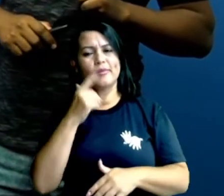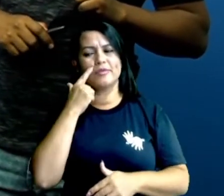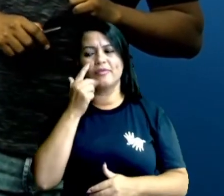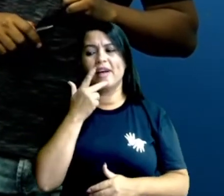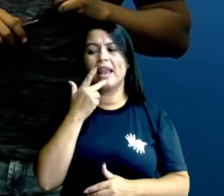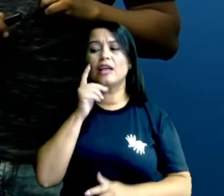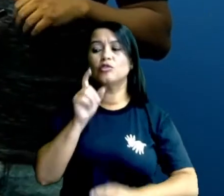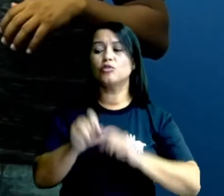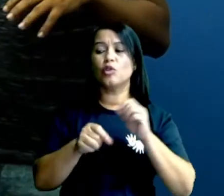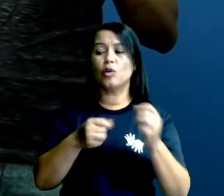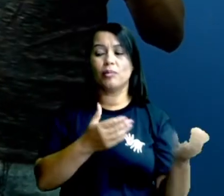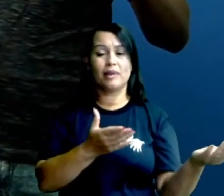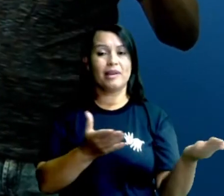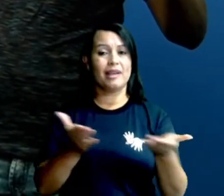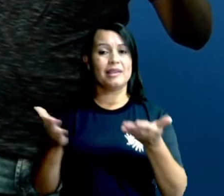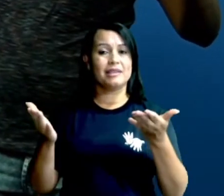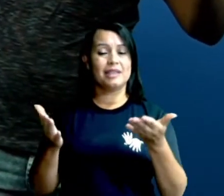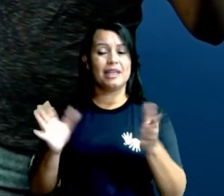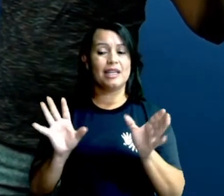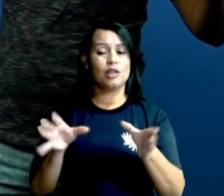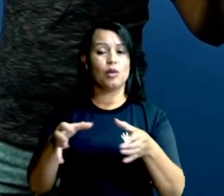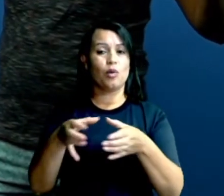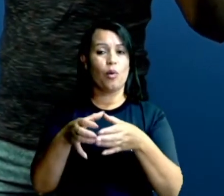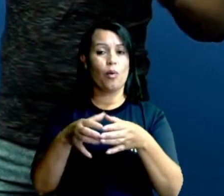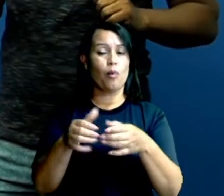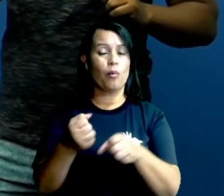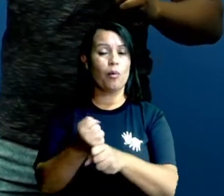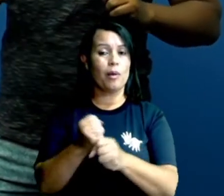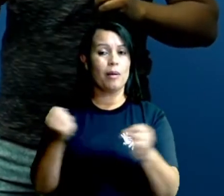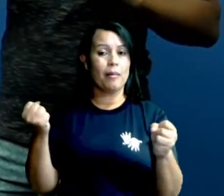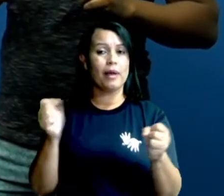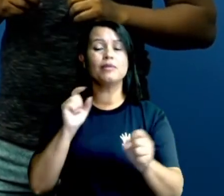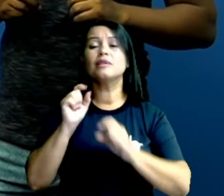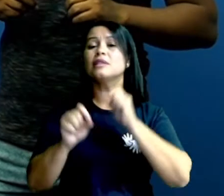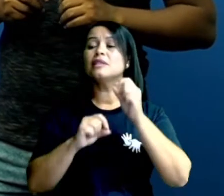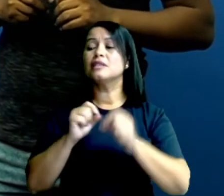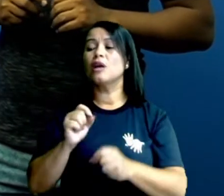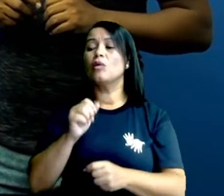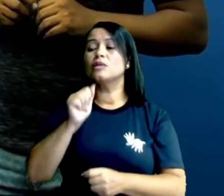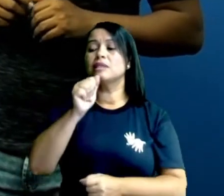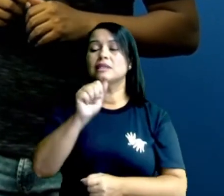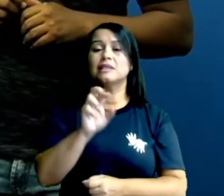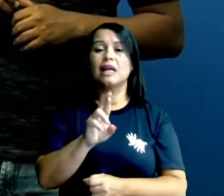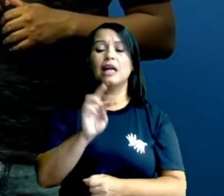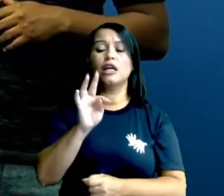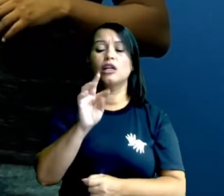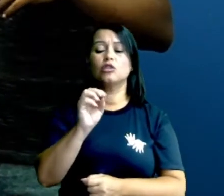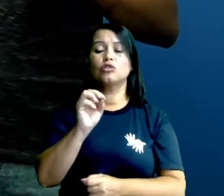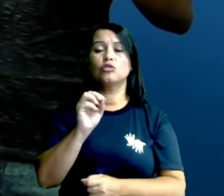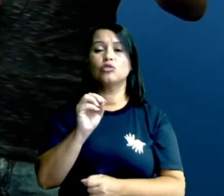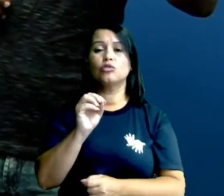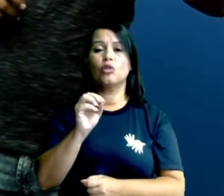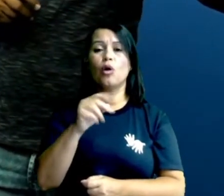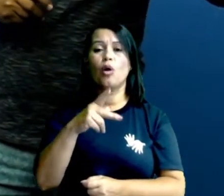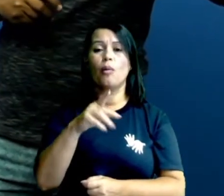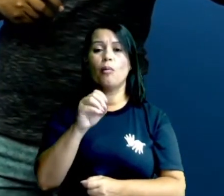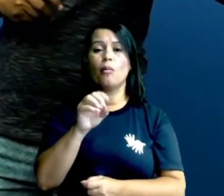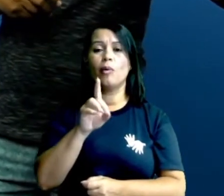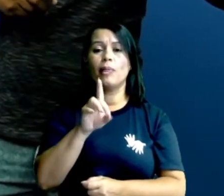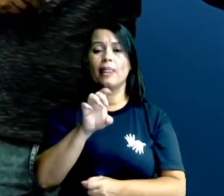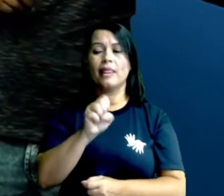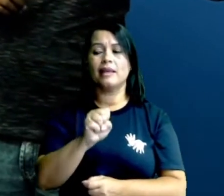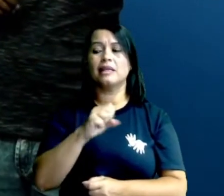vamos falar agora sobre esse grande grupo, imenso grupo, que são os artrópodes. Eles vivem há milhões de anos, existem